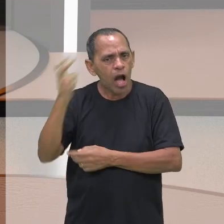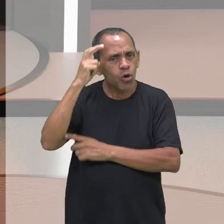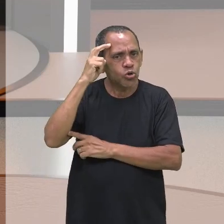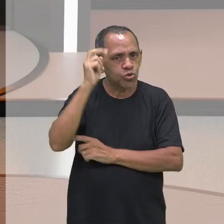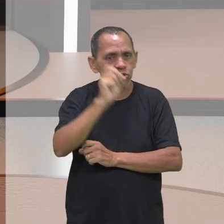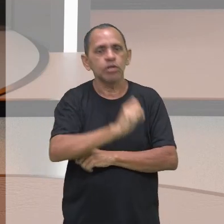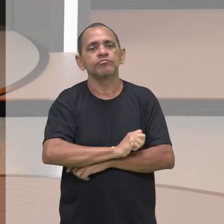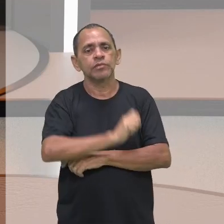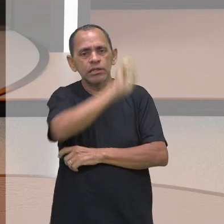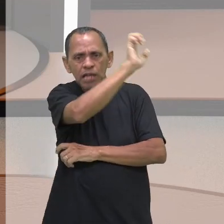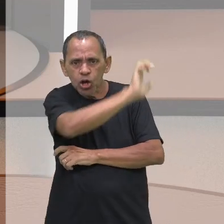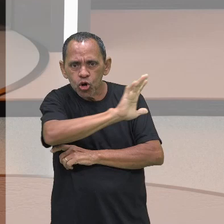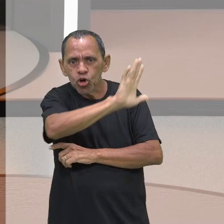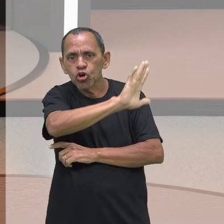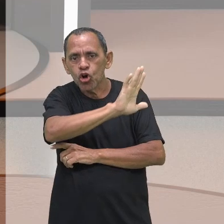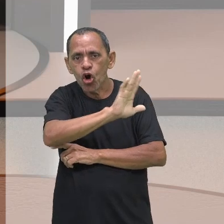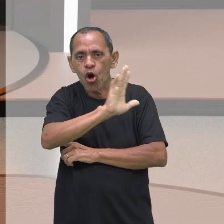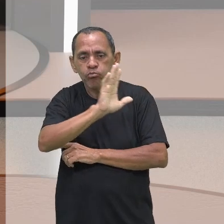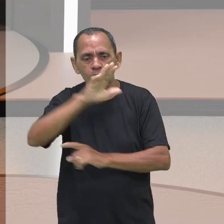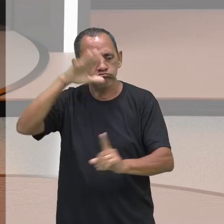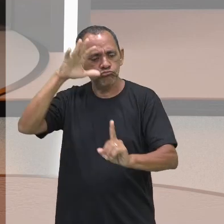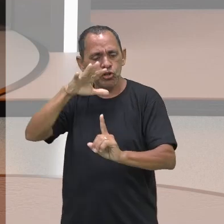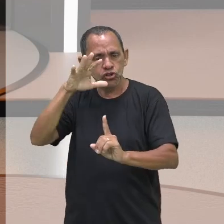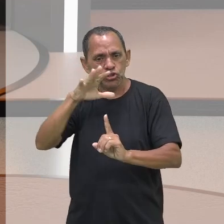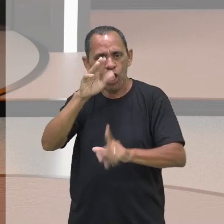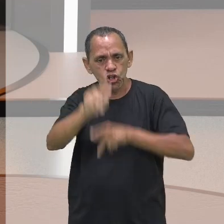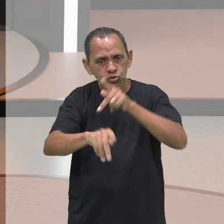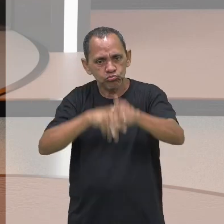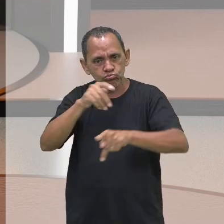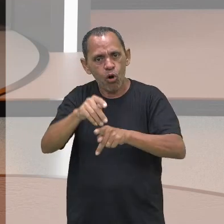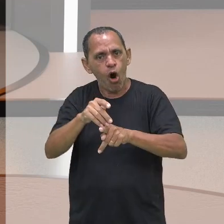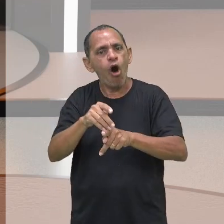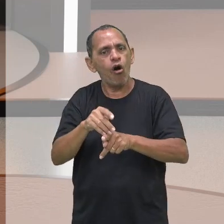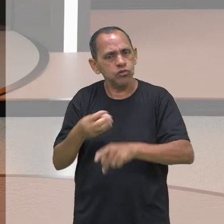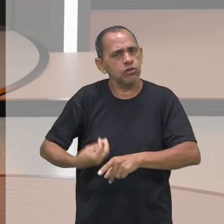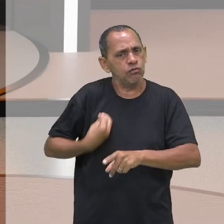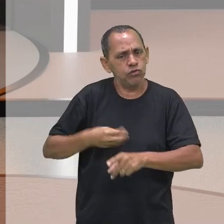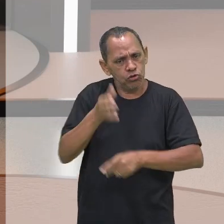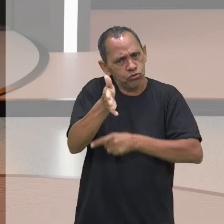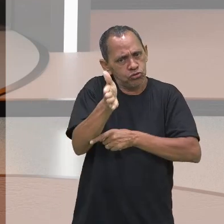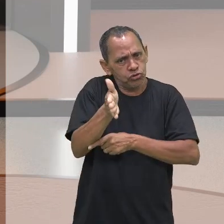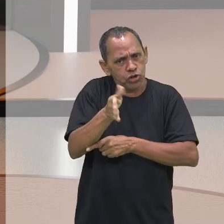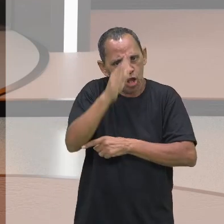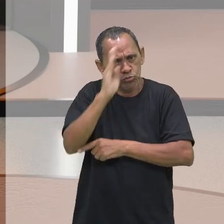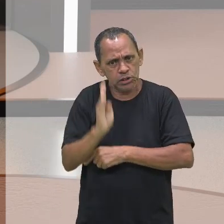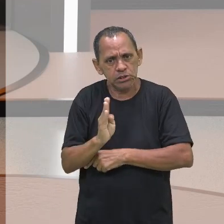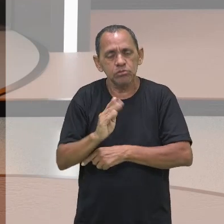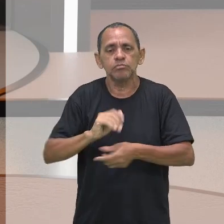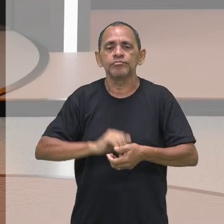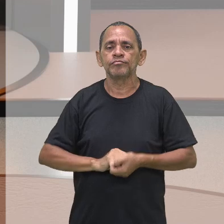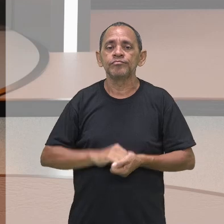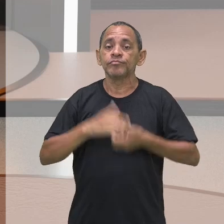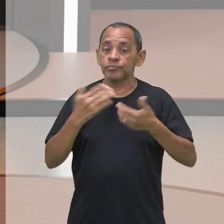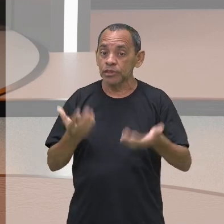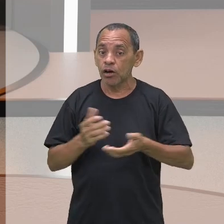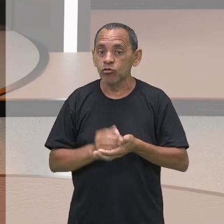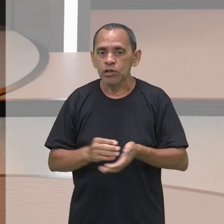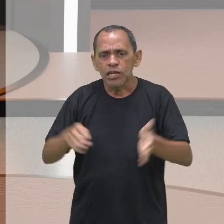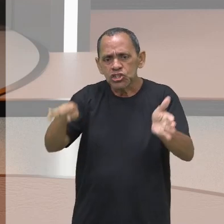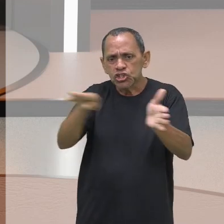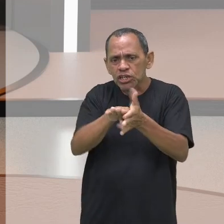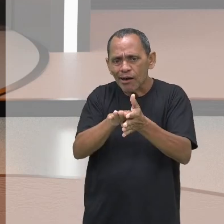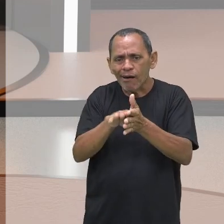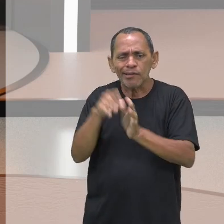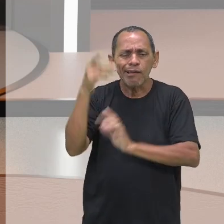principalmente europeia, sobre os povos originários do Brasil. E assim aconteceu desde a sua